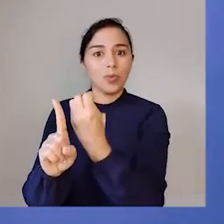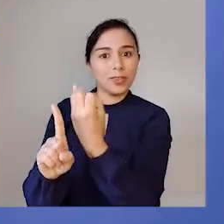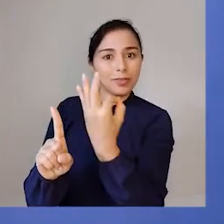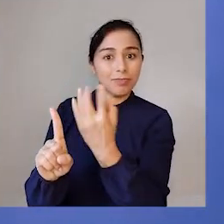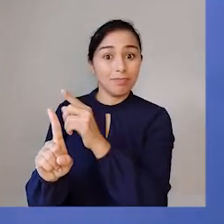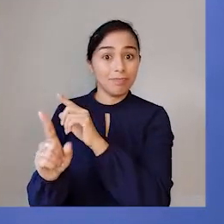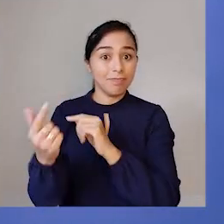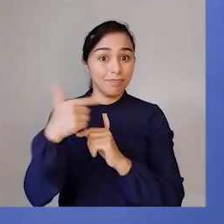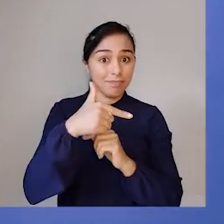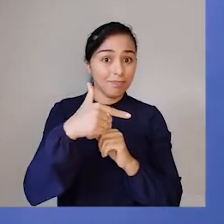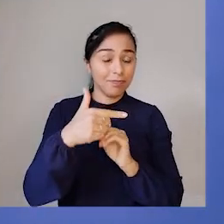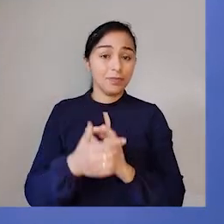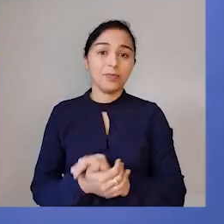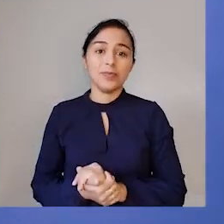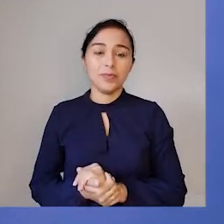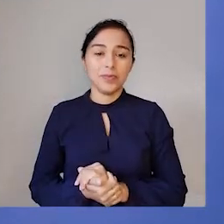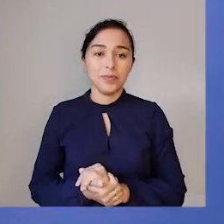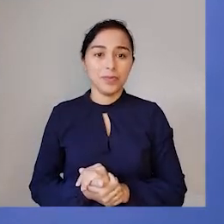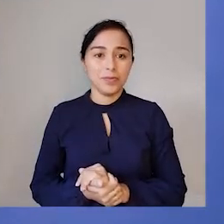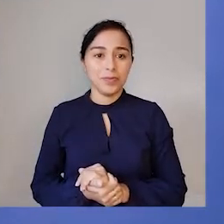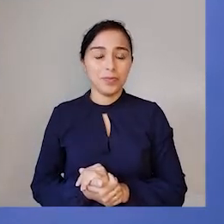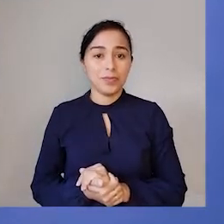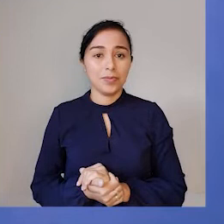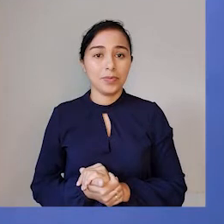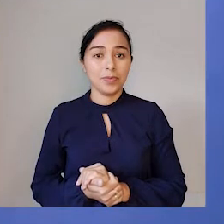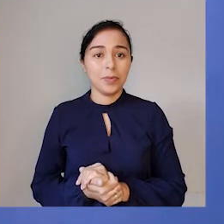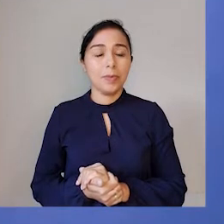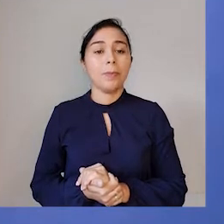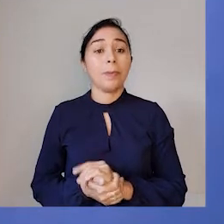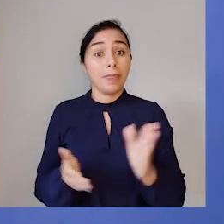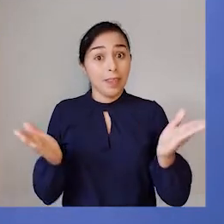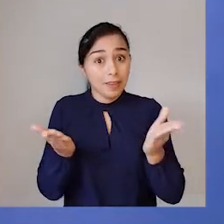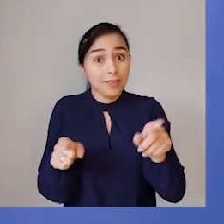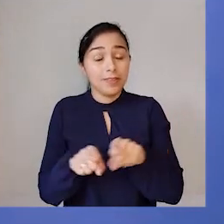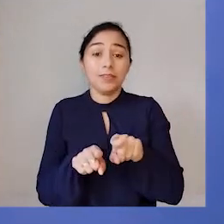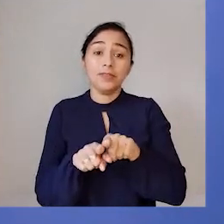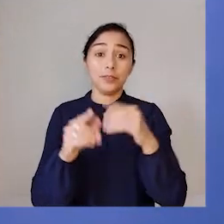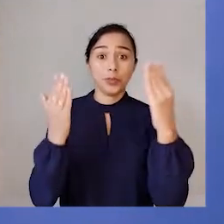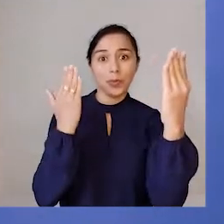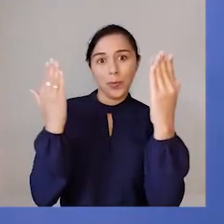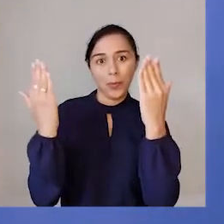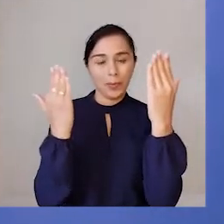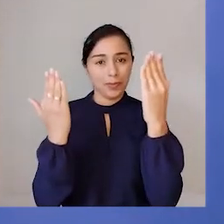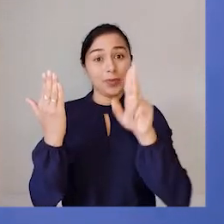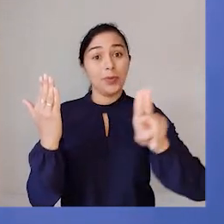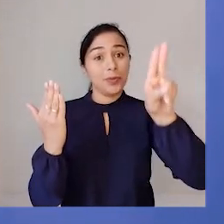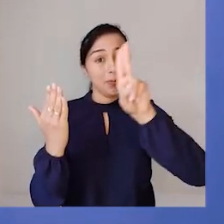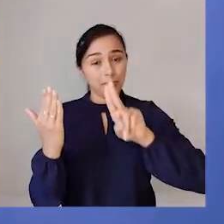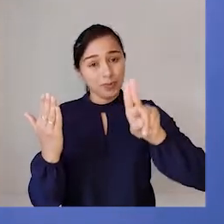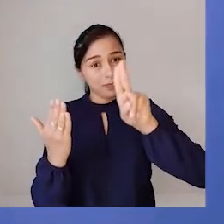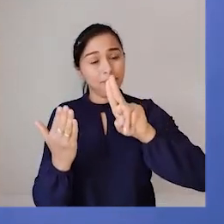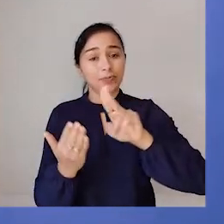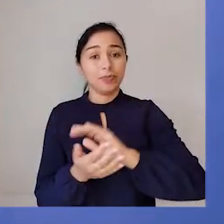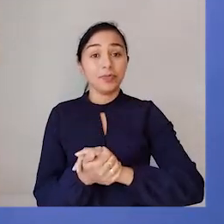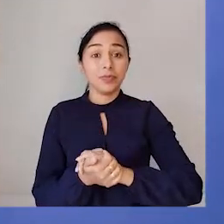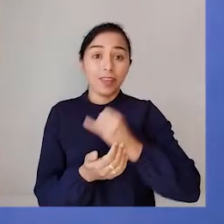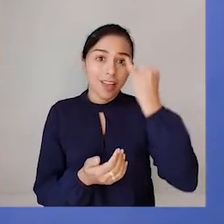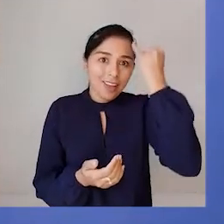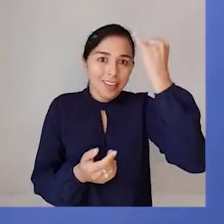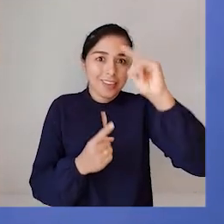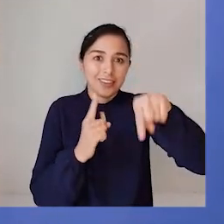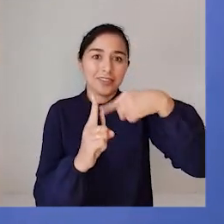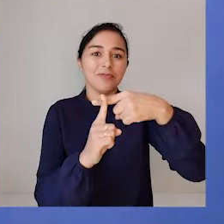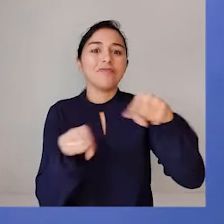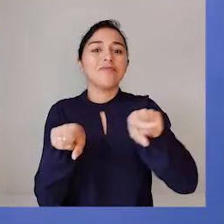caso aqui, nós vamos fazer, mais uma vez, uma comparação, usando essa ideia da adição.